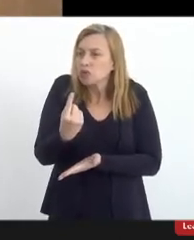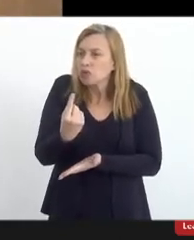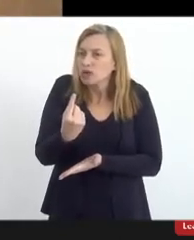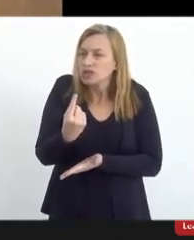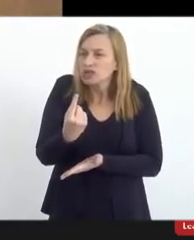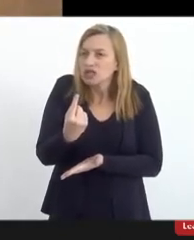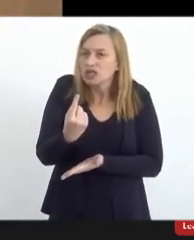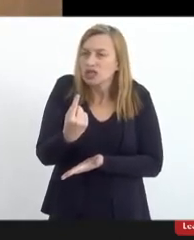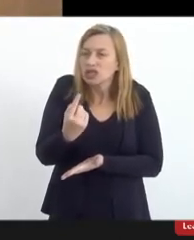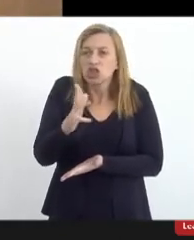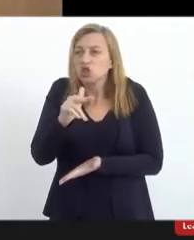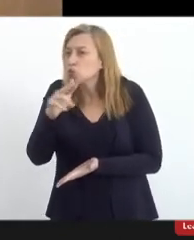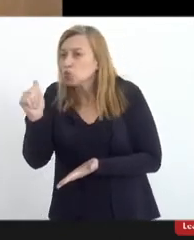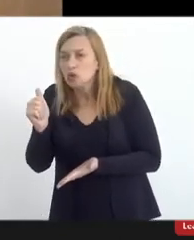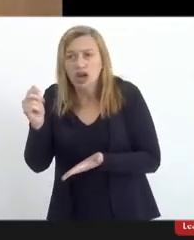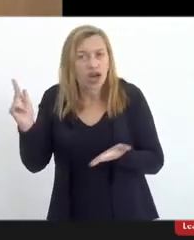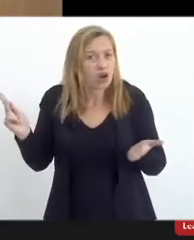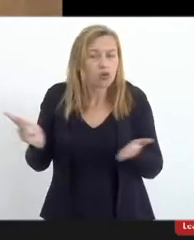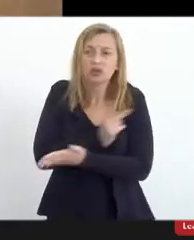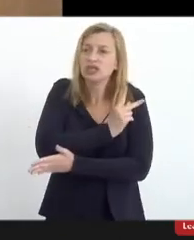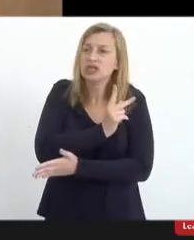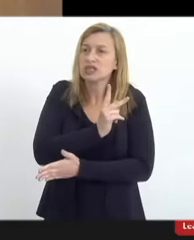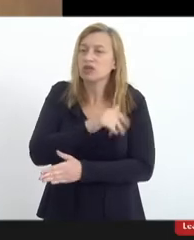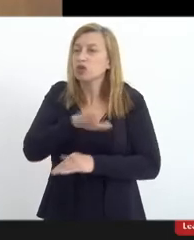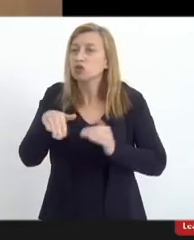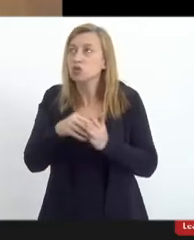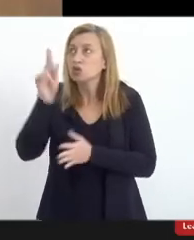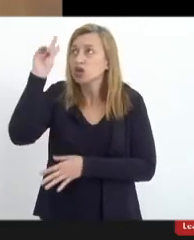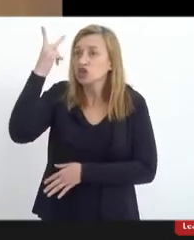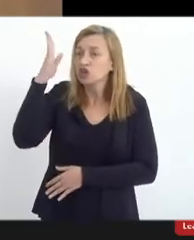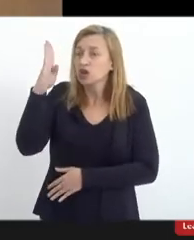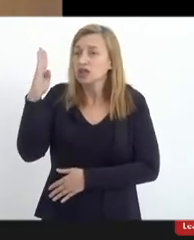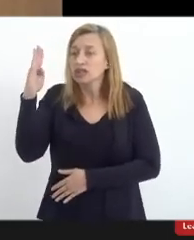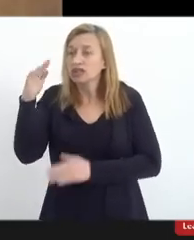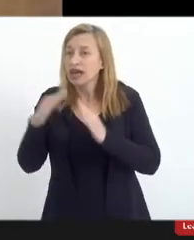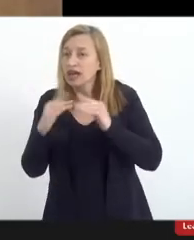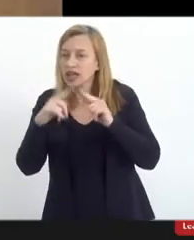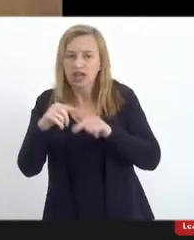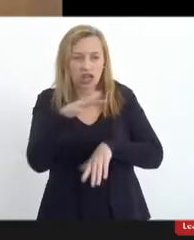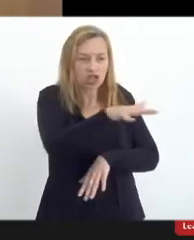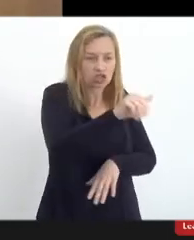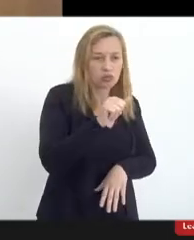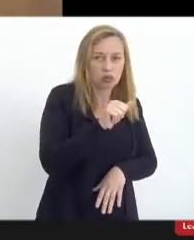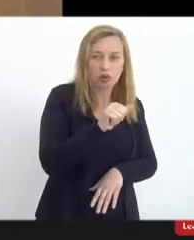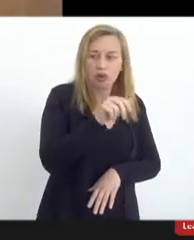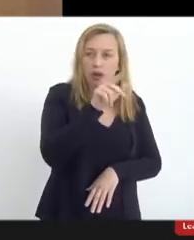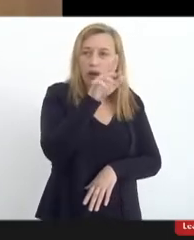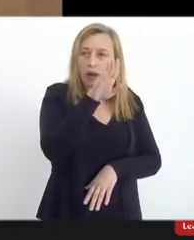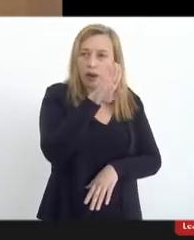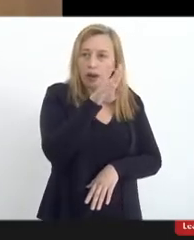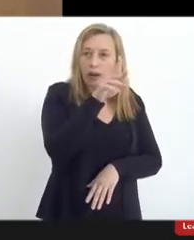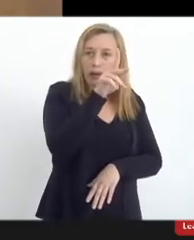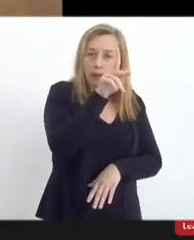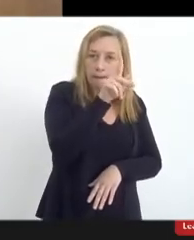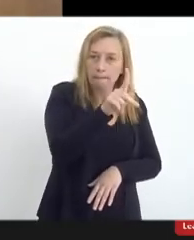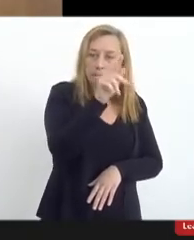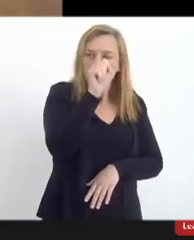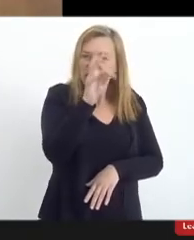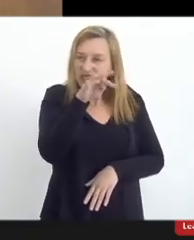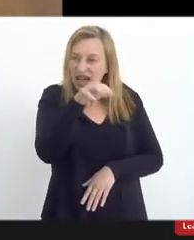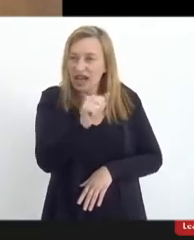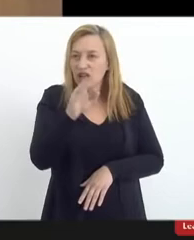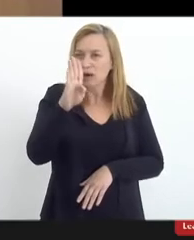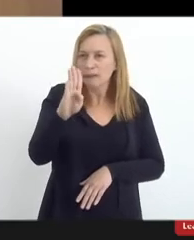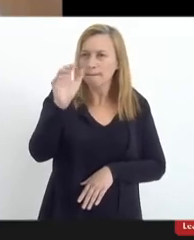da Igreja. Nunca aconteceu. Ele chamou tanto o patriarca Bartolomeu, da Igreja Ortodoxa, que eu